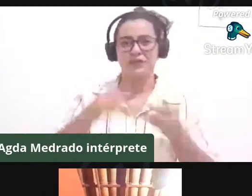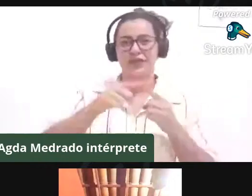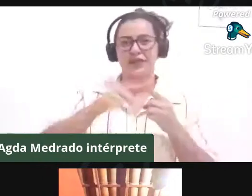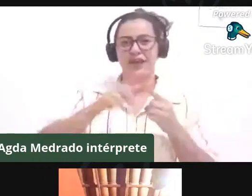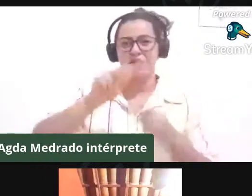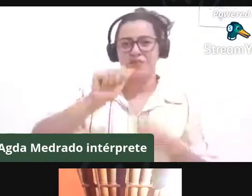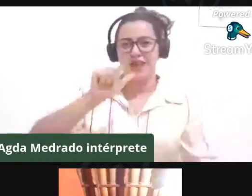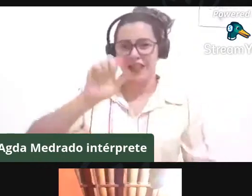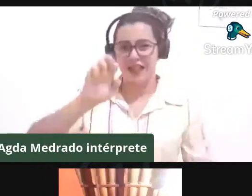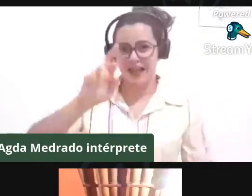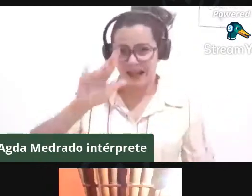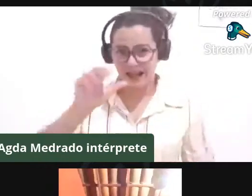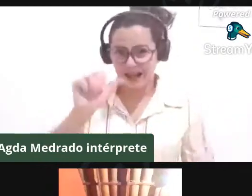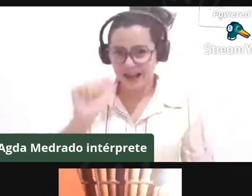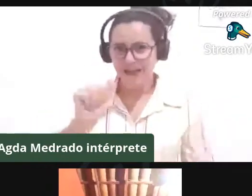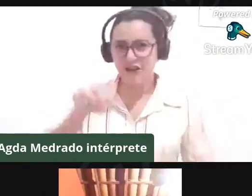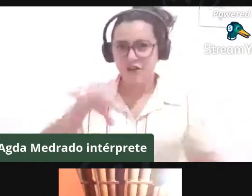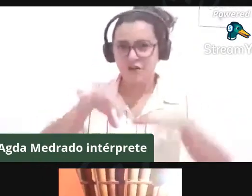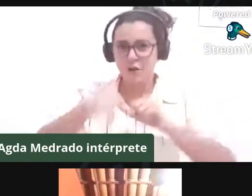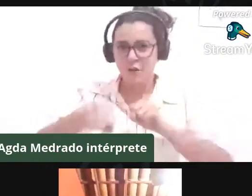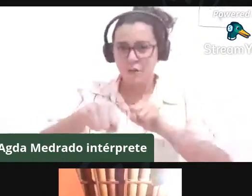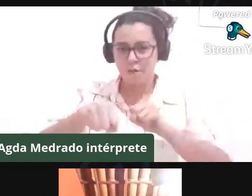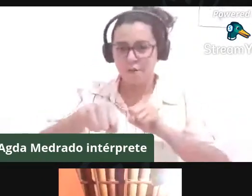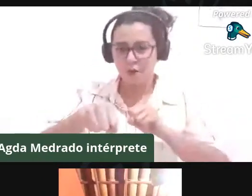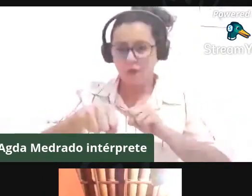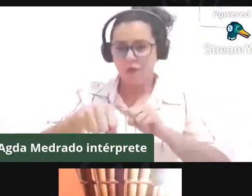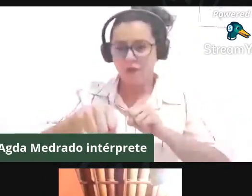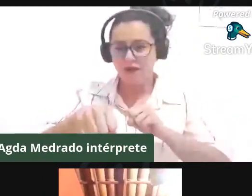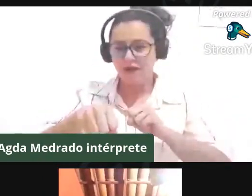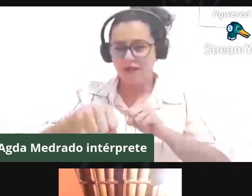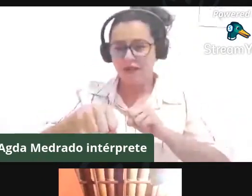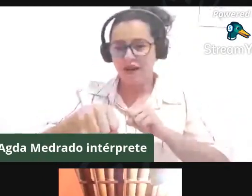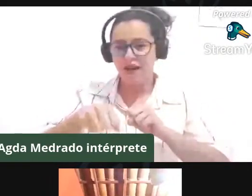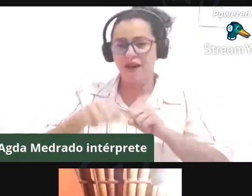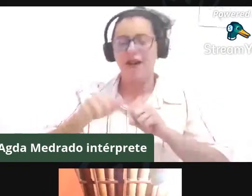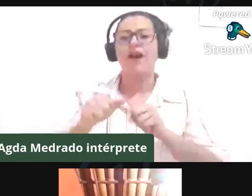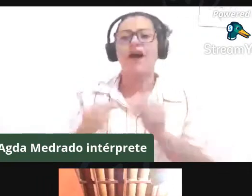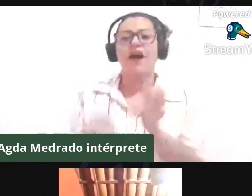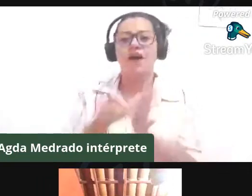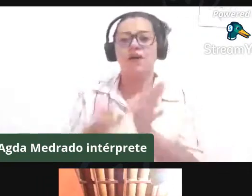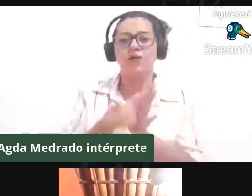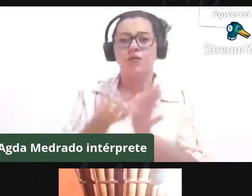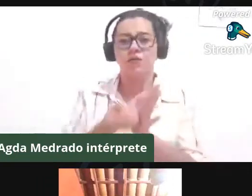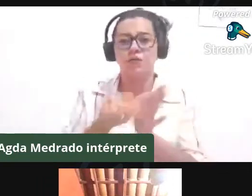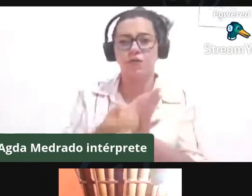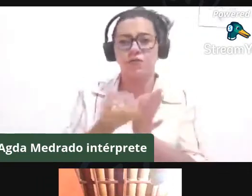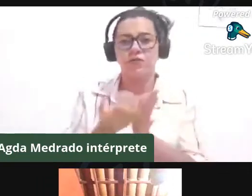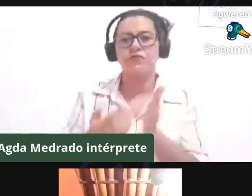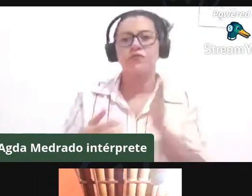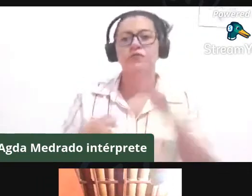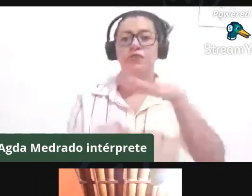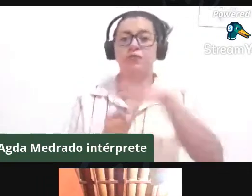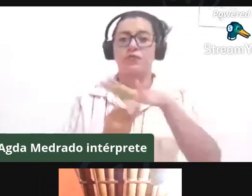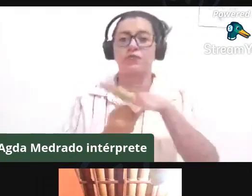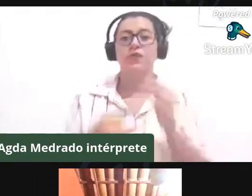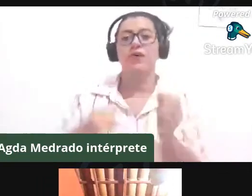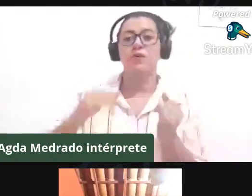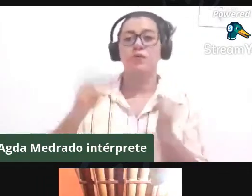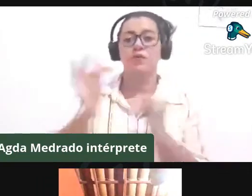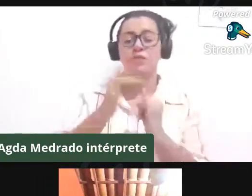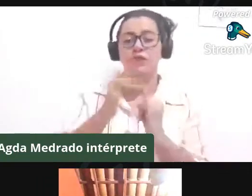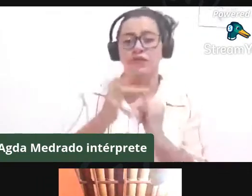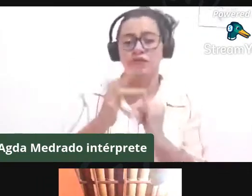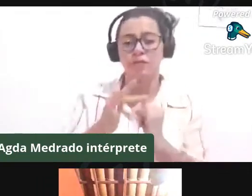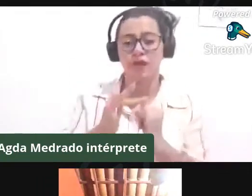agronômica, com especialização e inovação social pelo UFBA, educação ambiental pela UFBA, possui